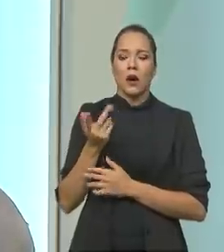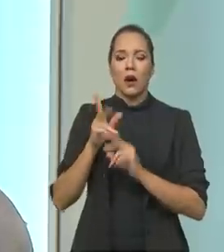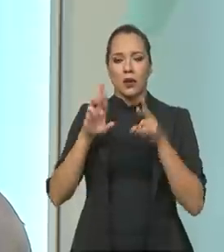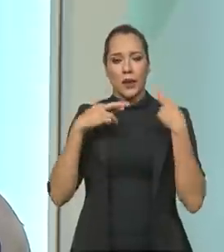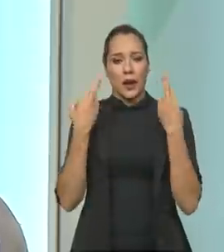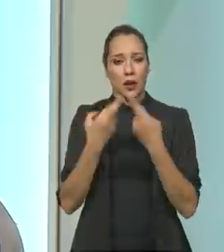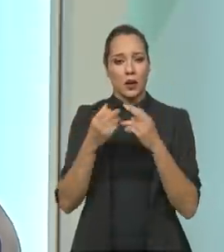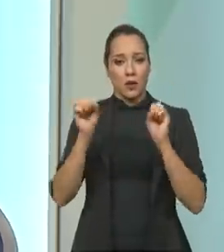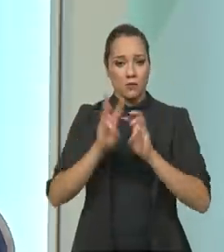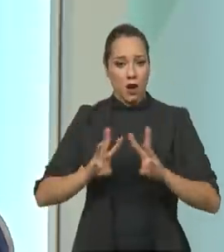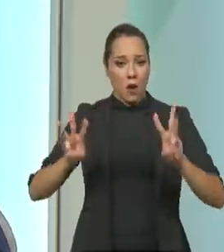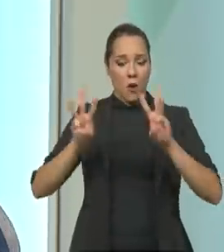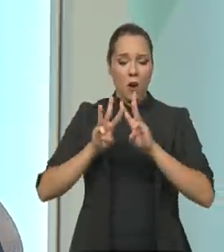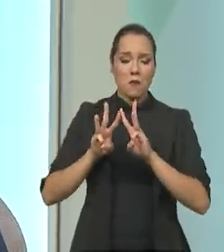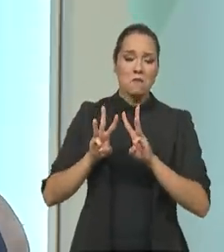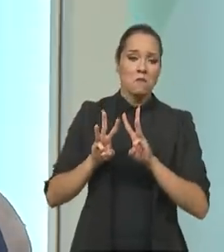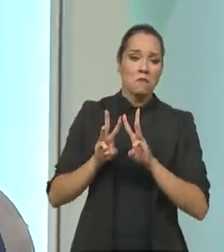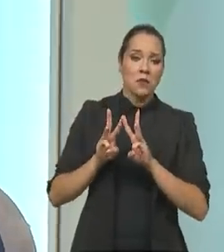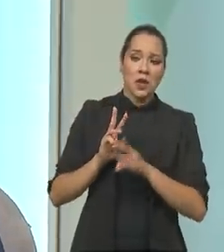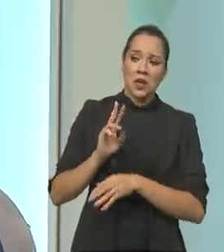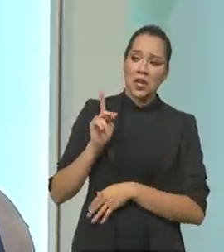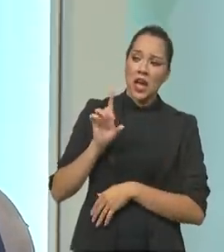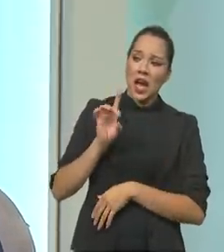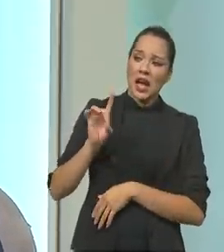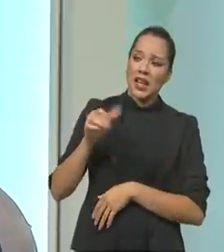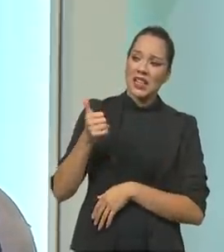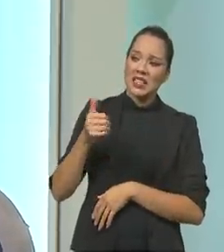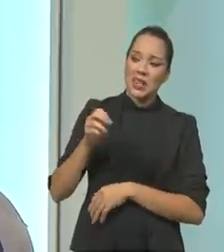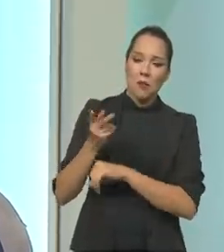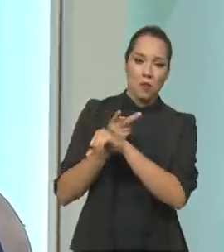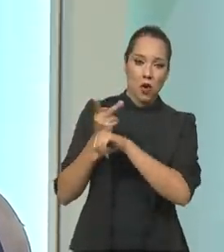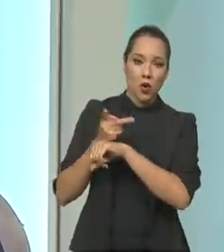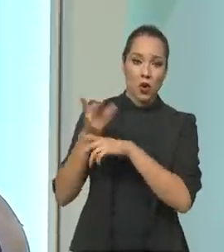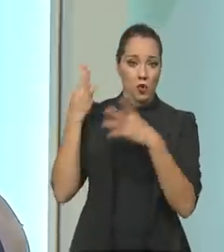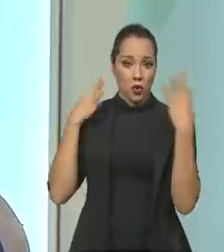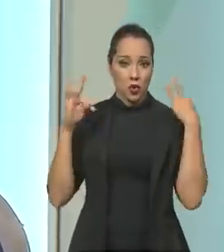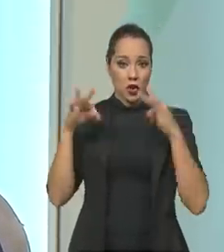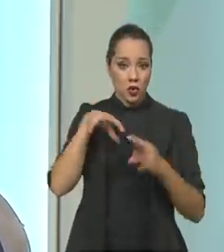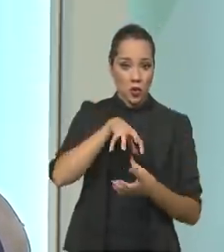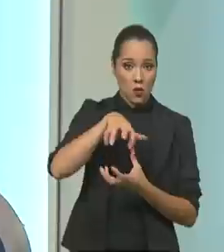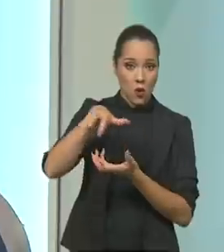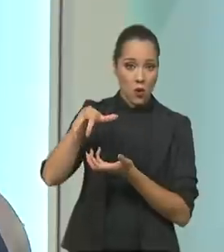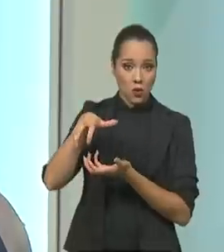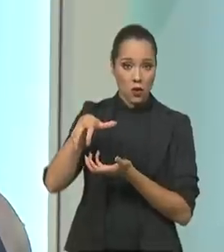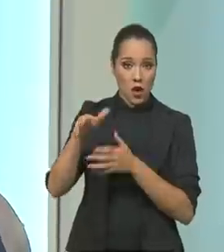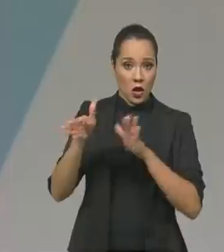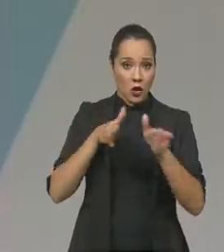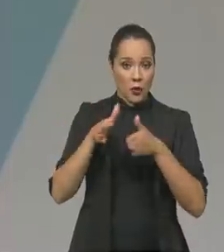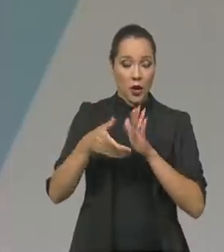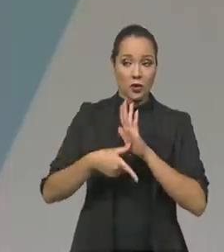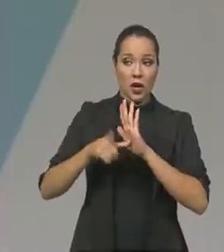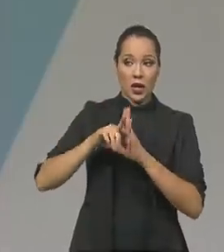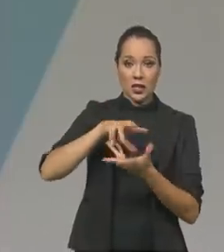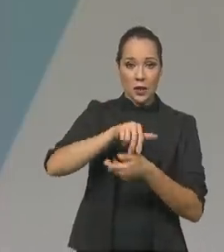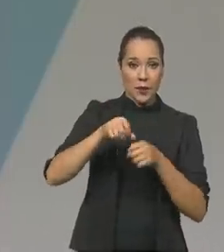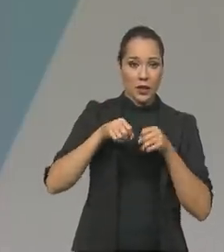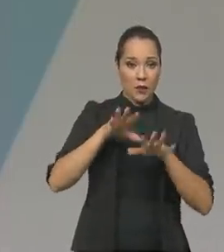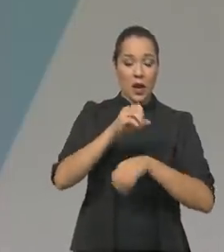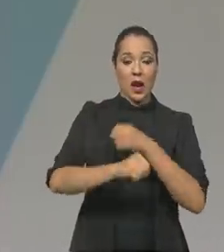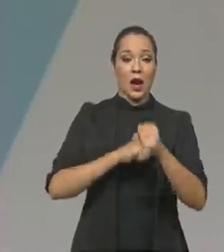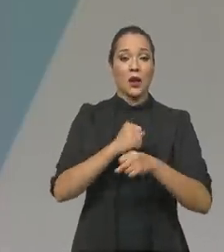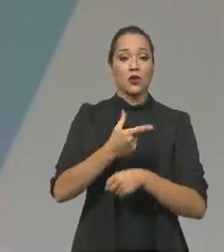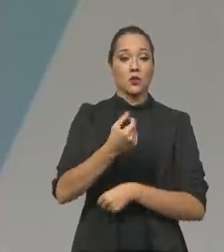reunião da ONU, de que de cada 100 buscas por turismo no mundo, no período pré-pandemia, em